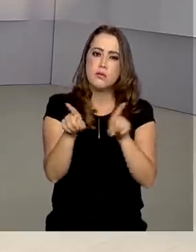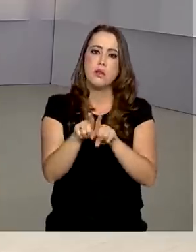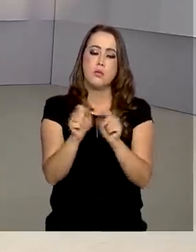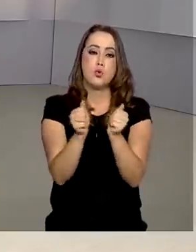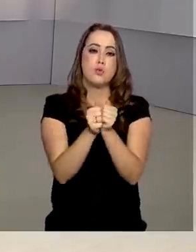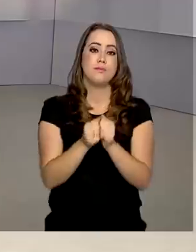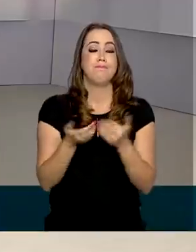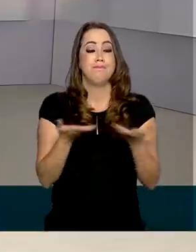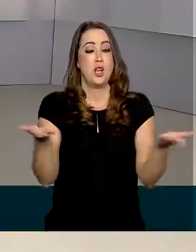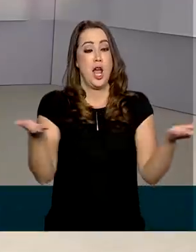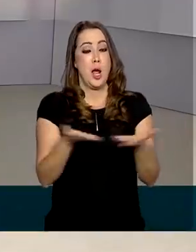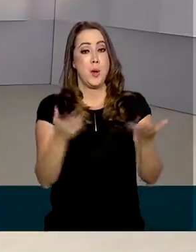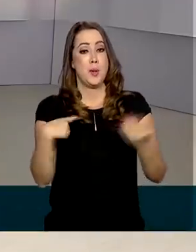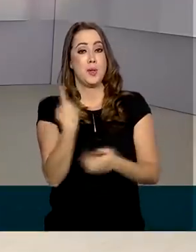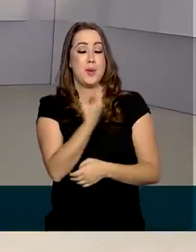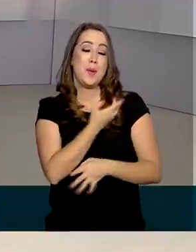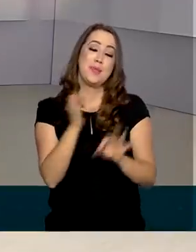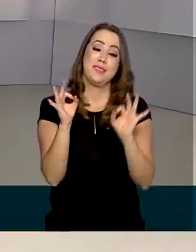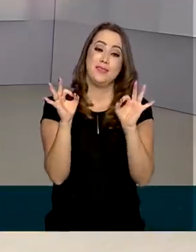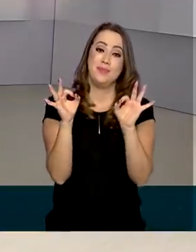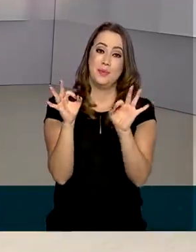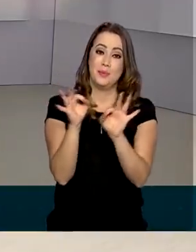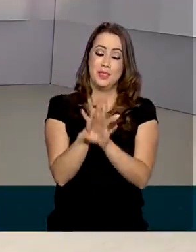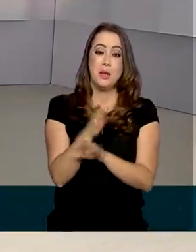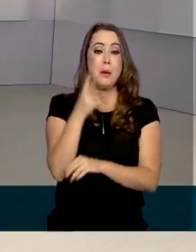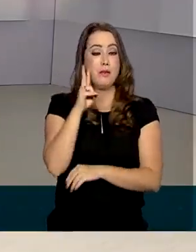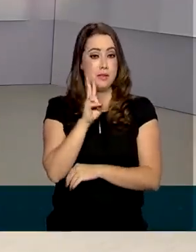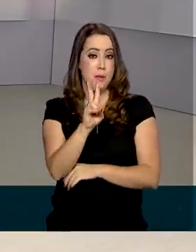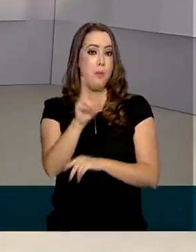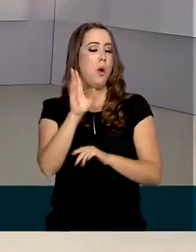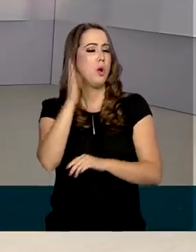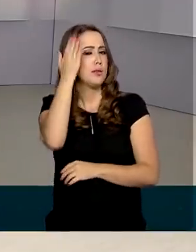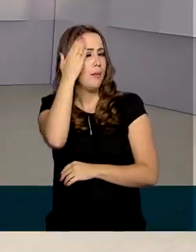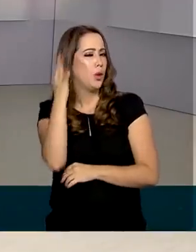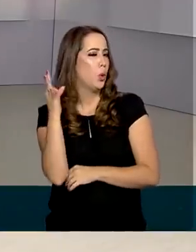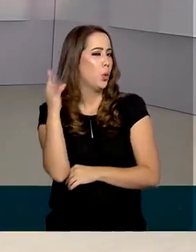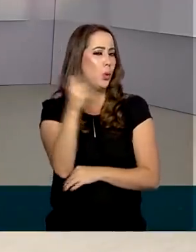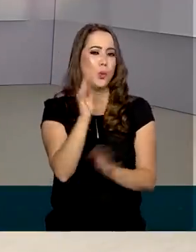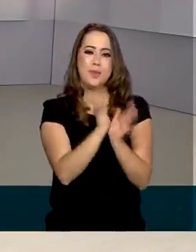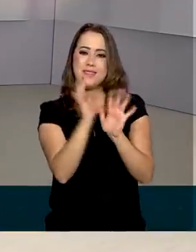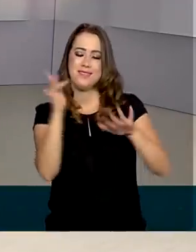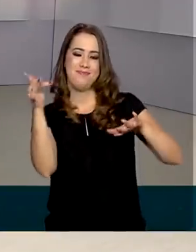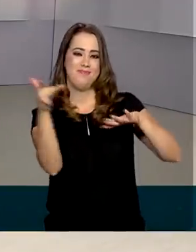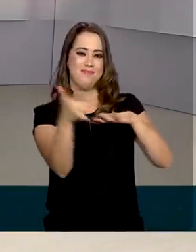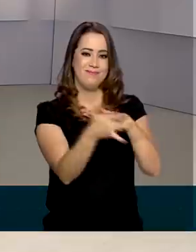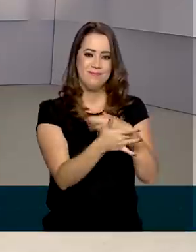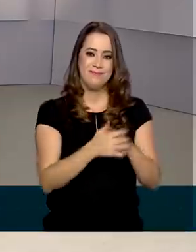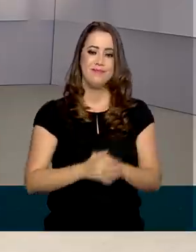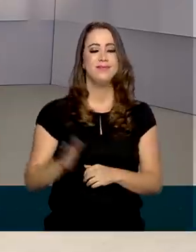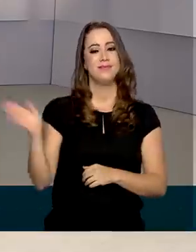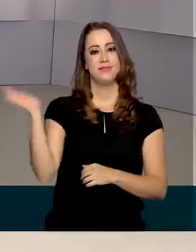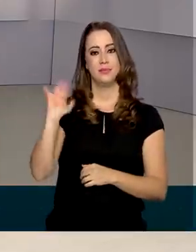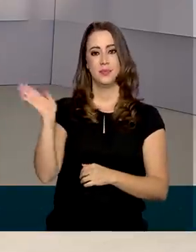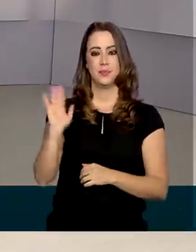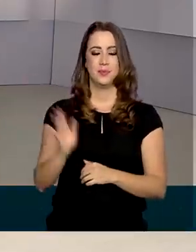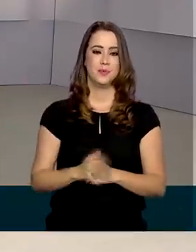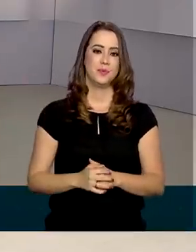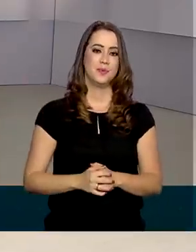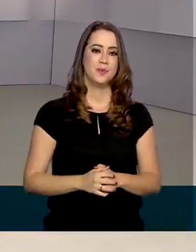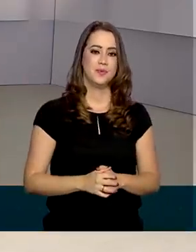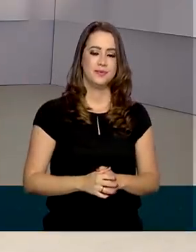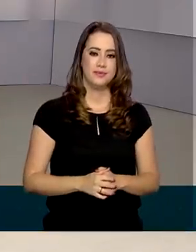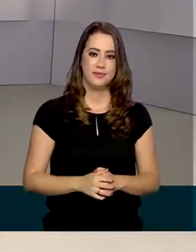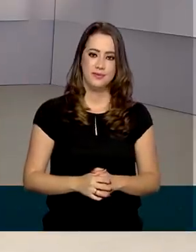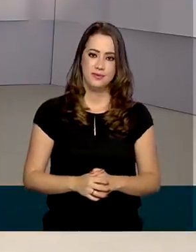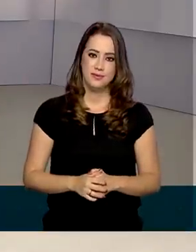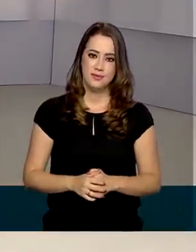Esta edição do Governo agora termina aqui, mas você pode continuar bem informado também pelas nossas redes sociais. Nos vemos na